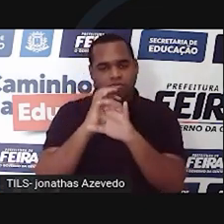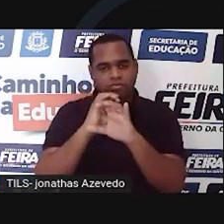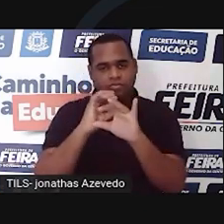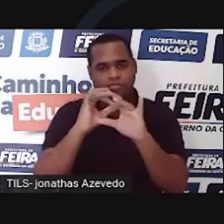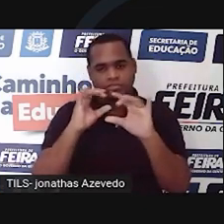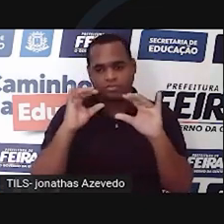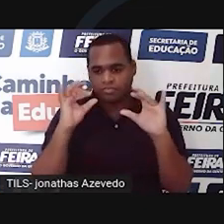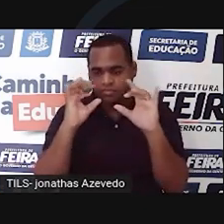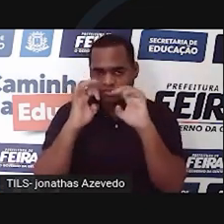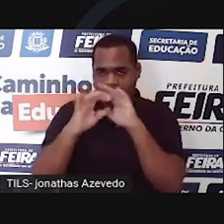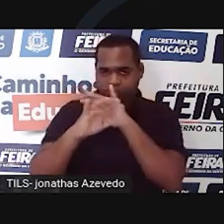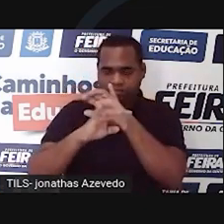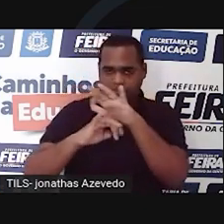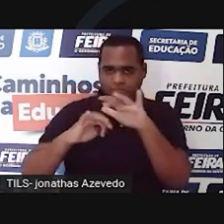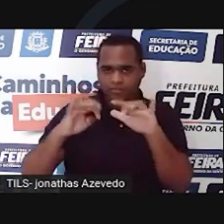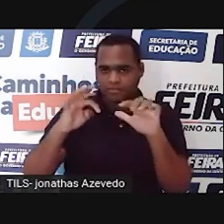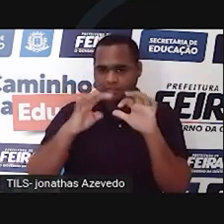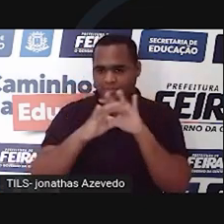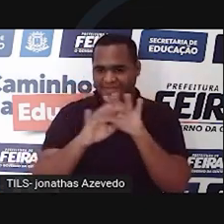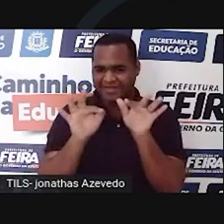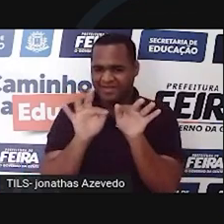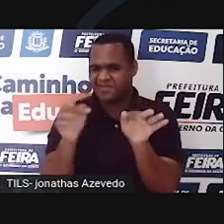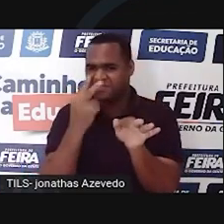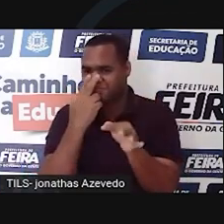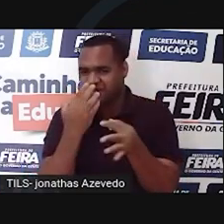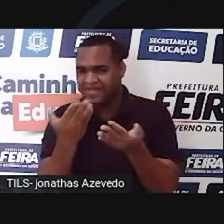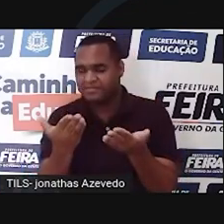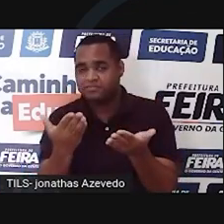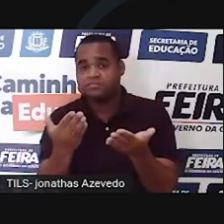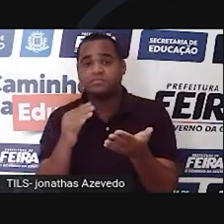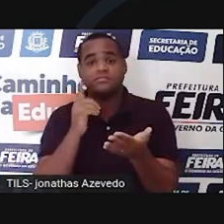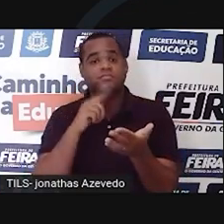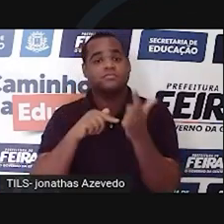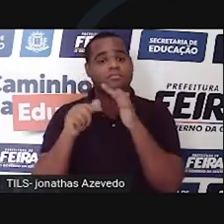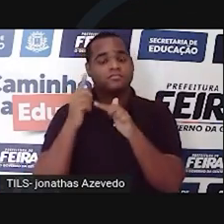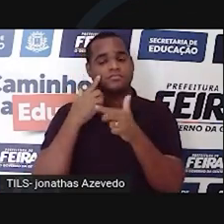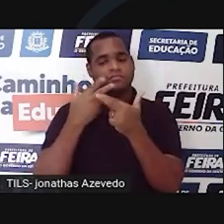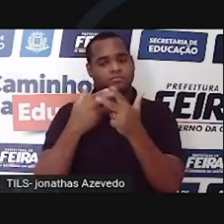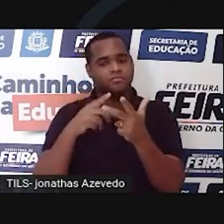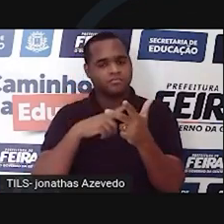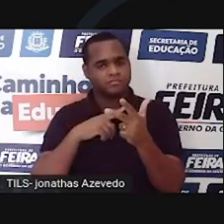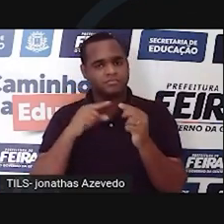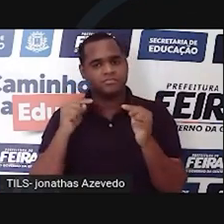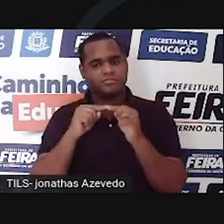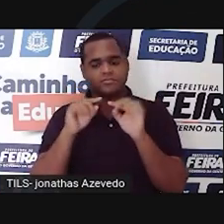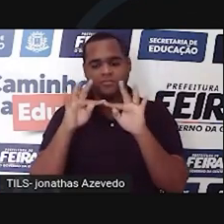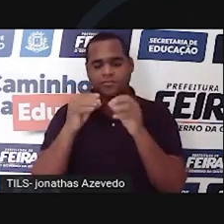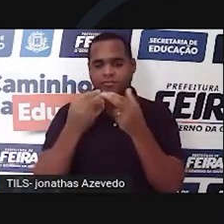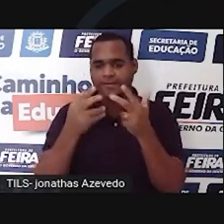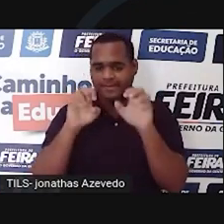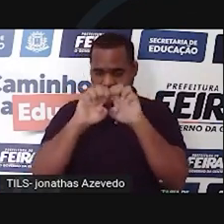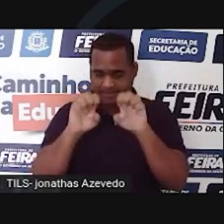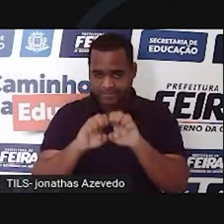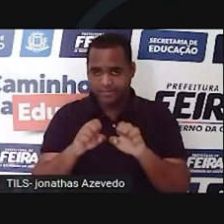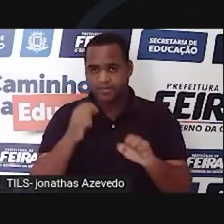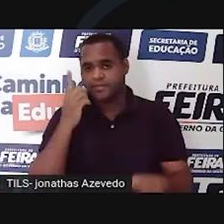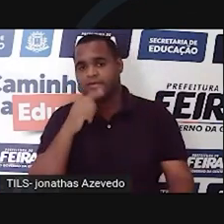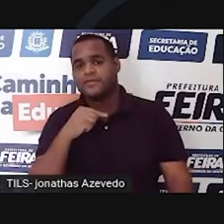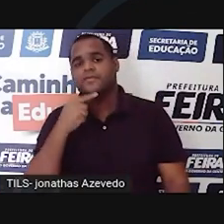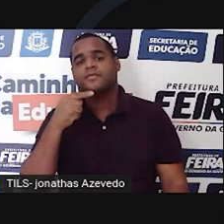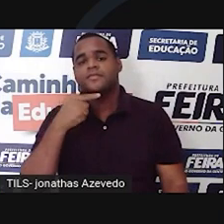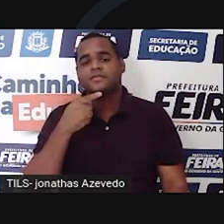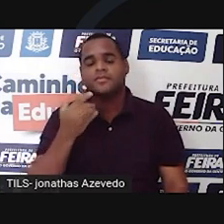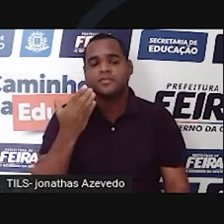enxergar as suas moléculas não é uma tarefa tão simples. Na verdade, se enxergássemos o mundo nesse tamanho, a gente veria mais um borrão.